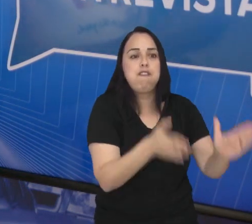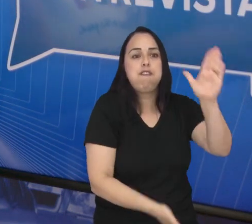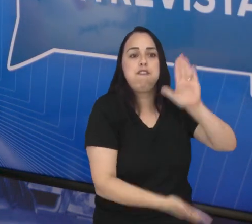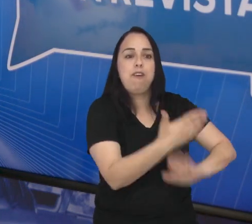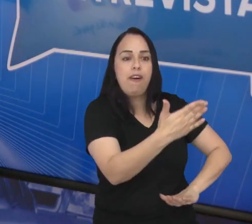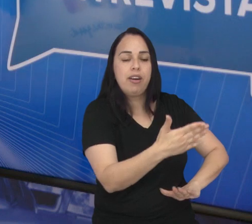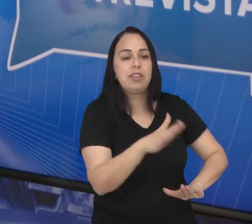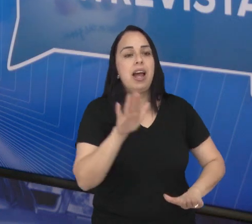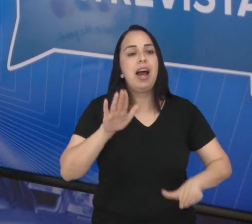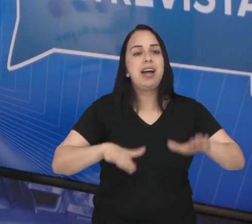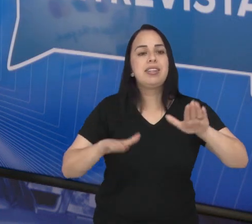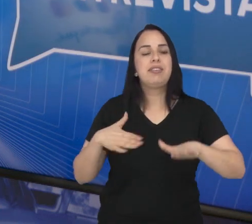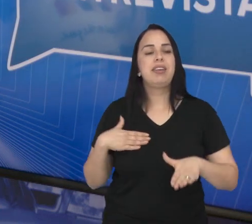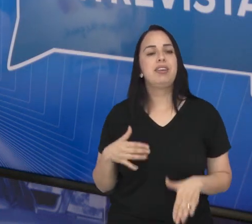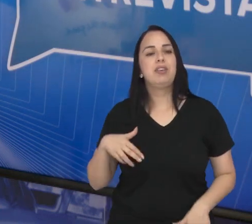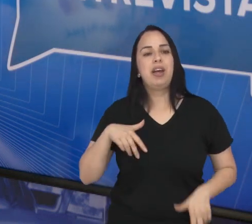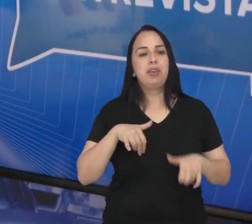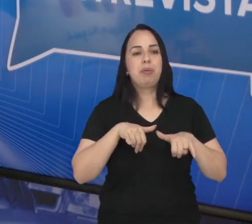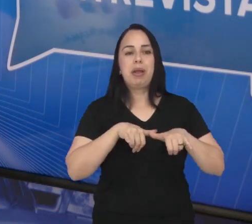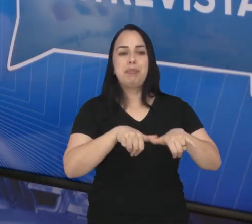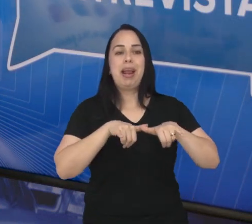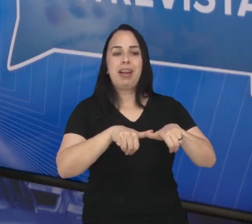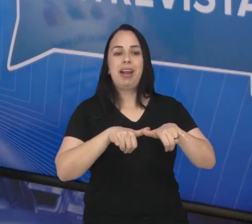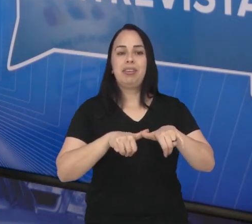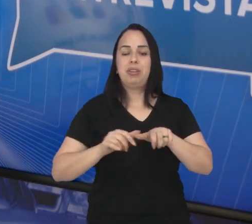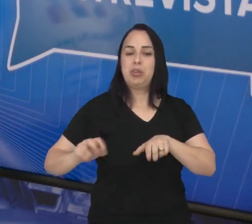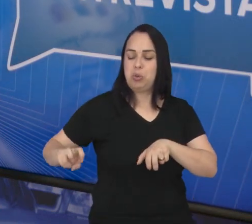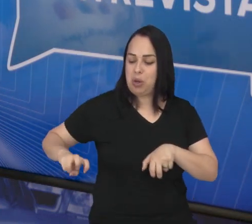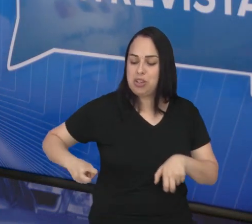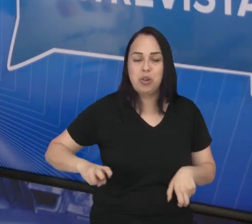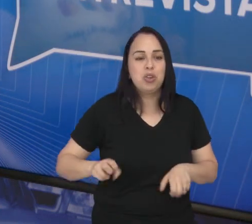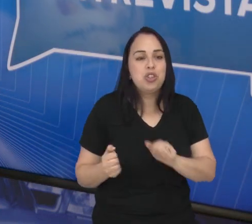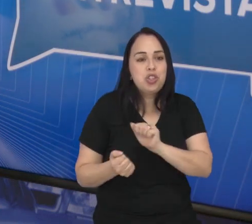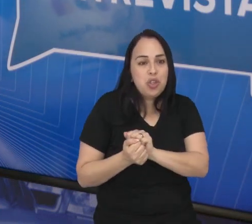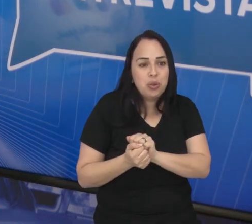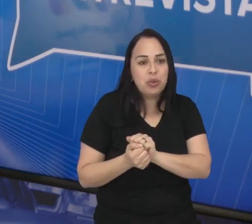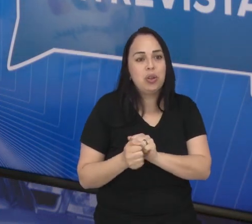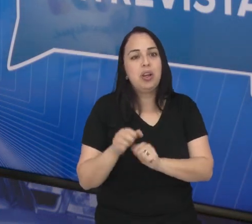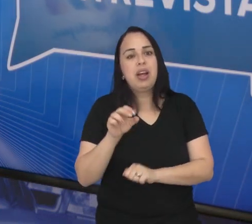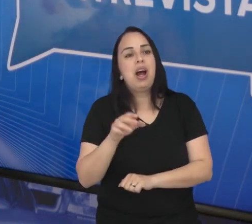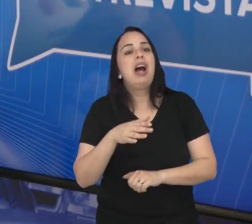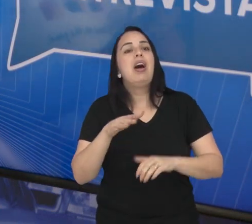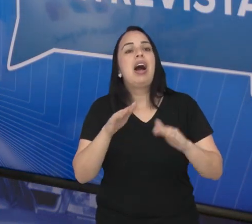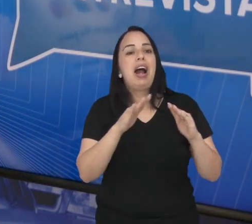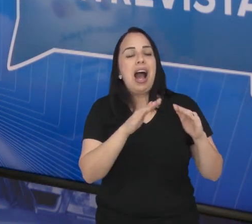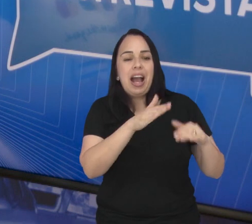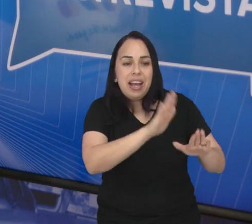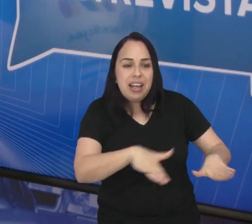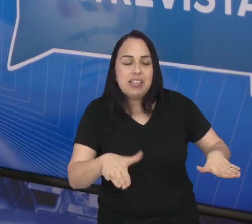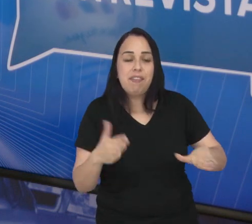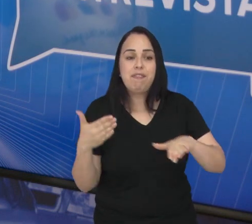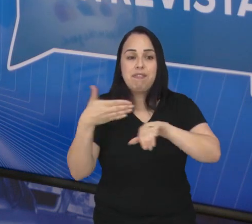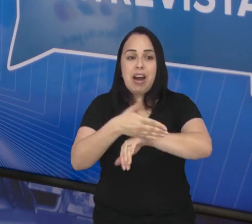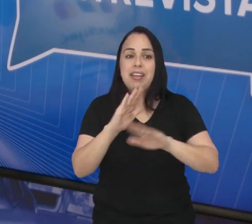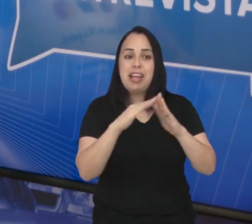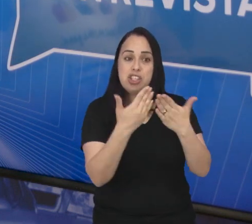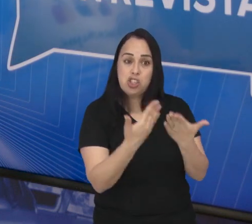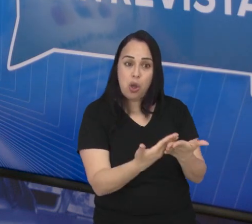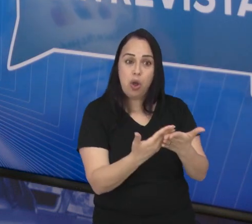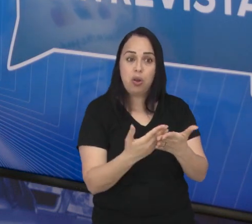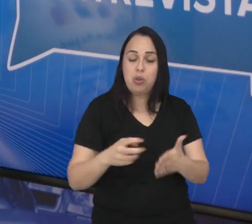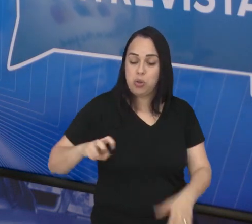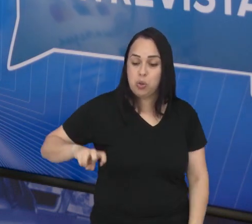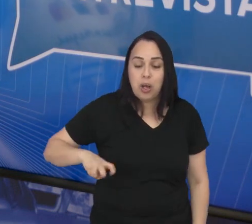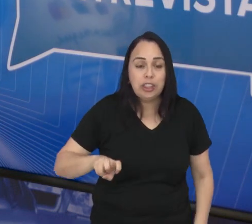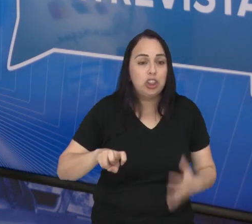tutor que vai ao supermercado e o cachorro acompanha. A criança que vai na escola, o cachorro acompanha. E,